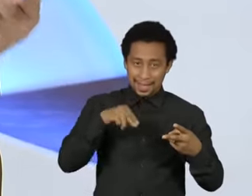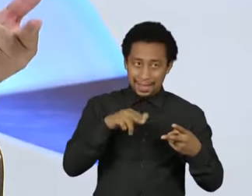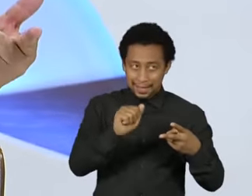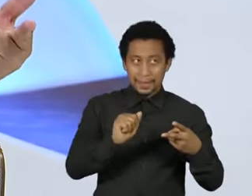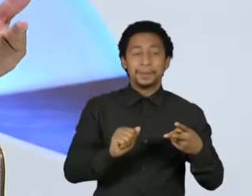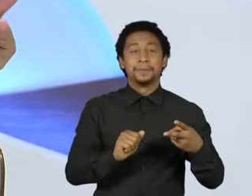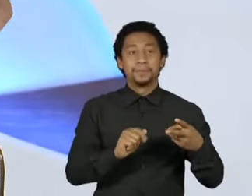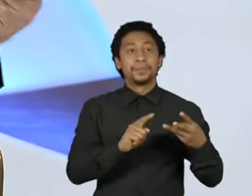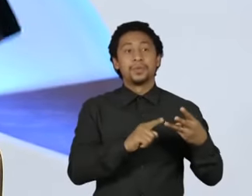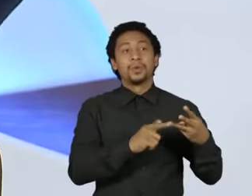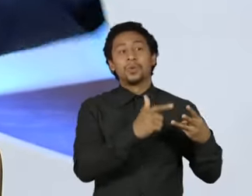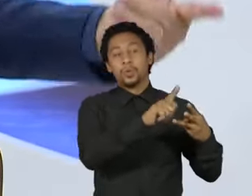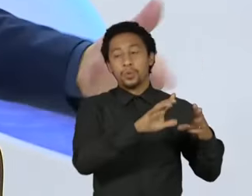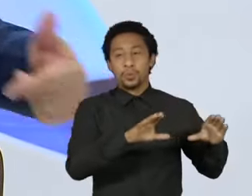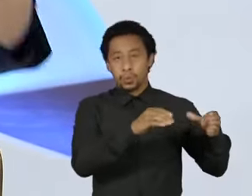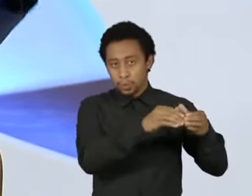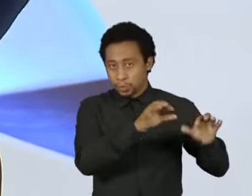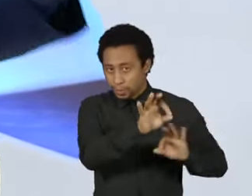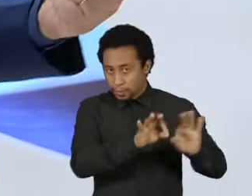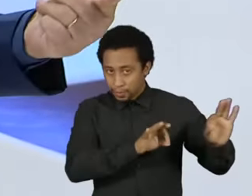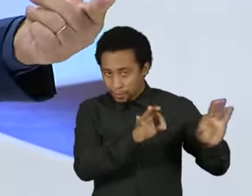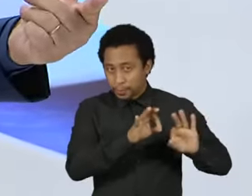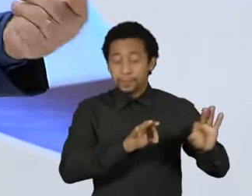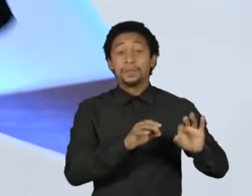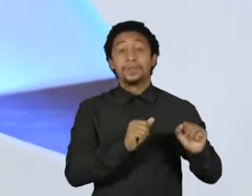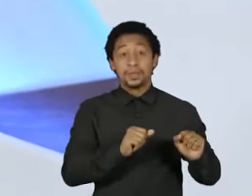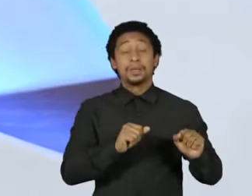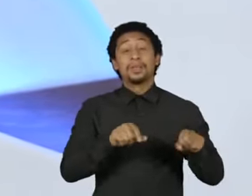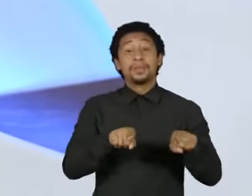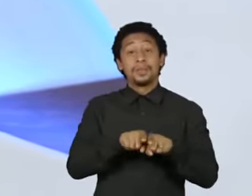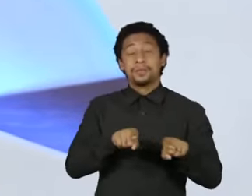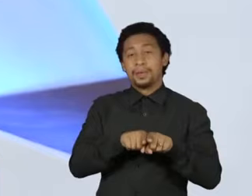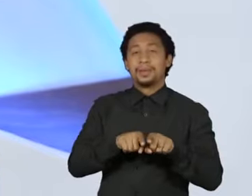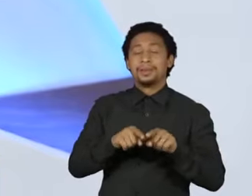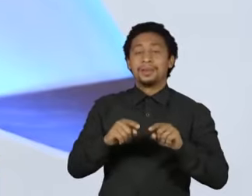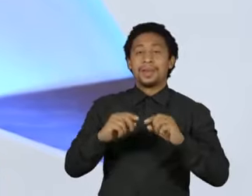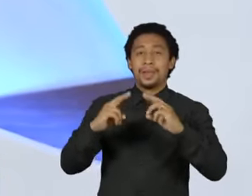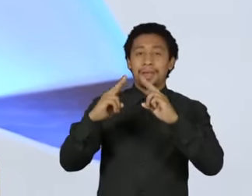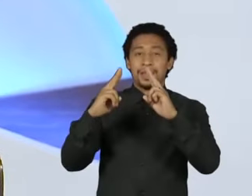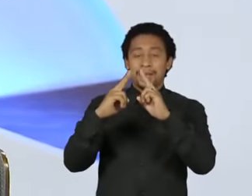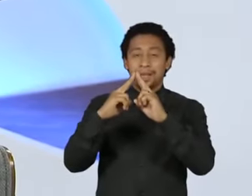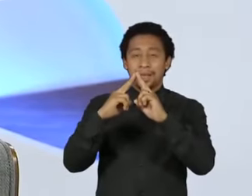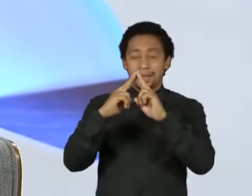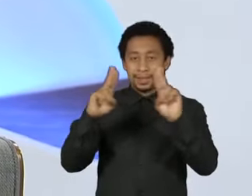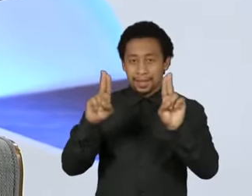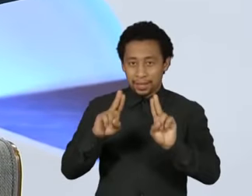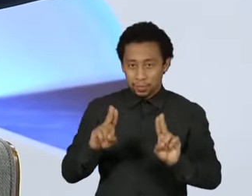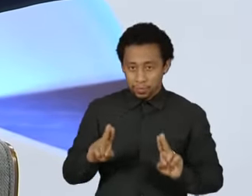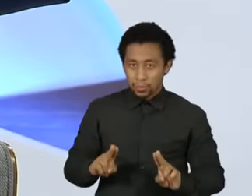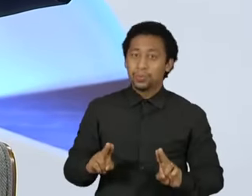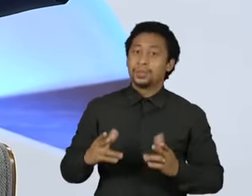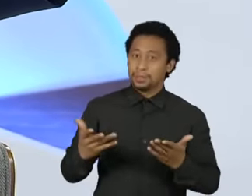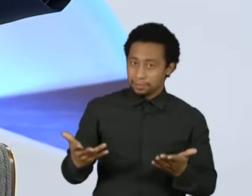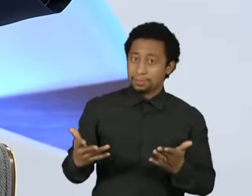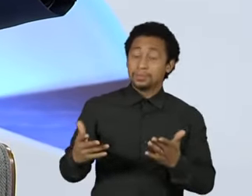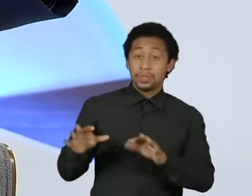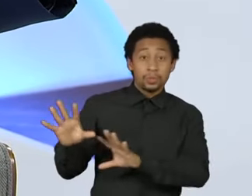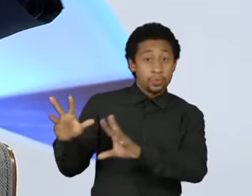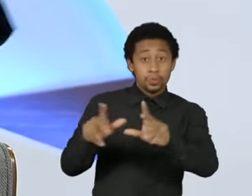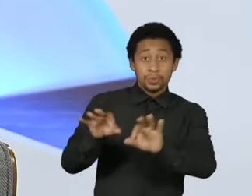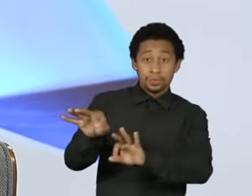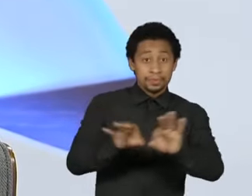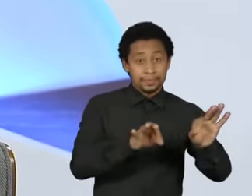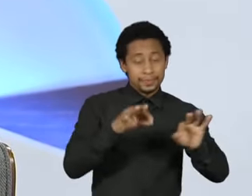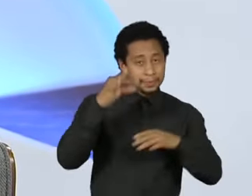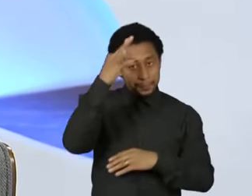de organizações, do Natura, de conjunto de organizações que me ajudaram, inclusive, a fazer essa mudança na educação do Estado do